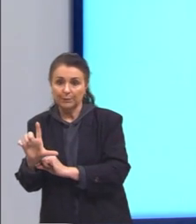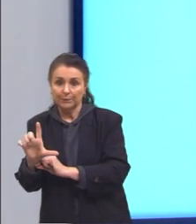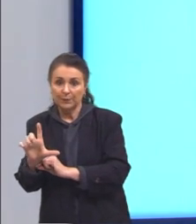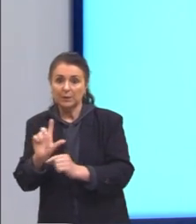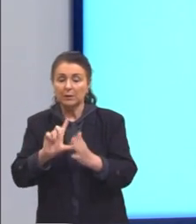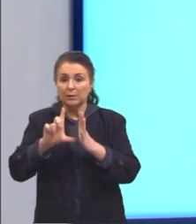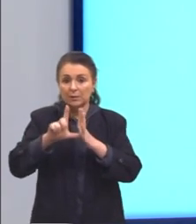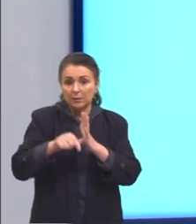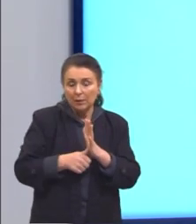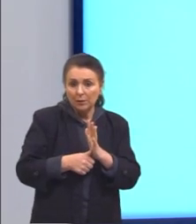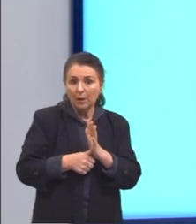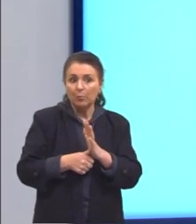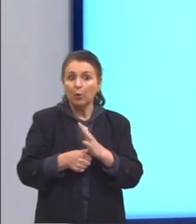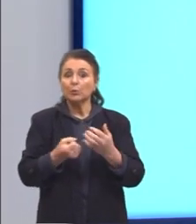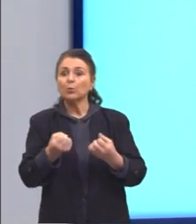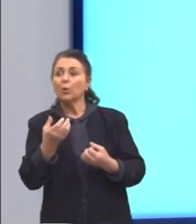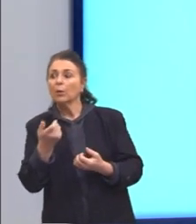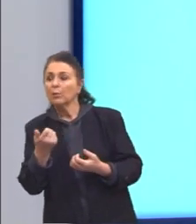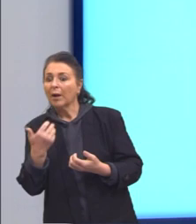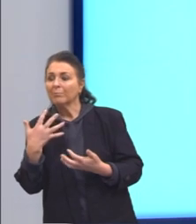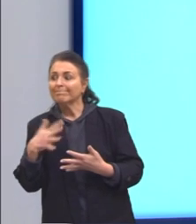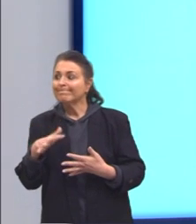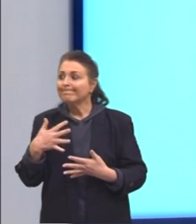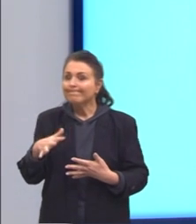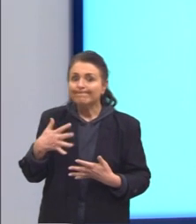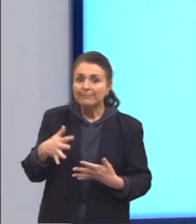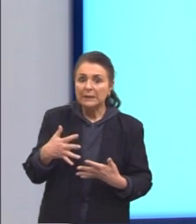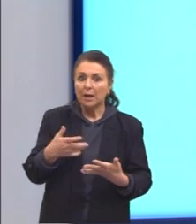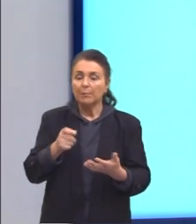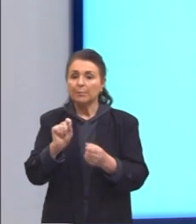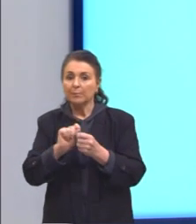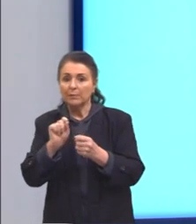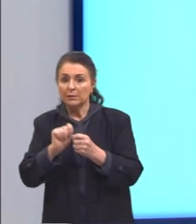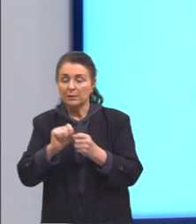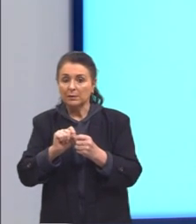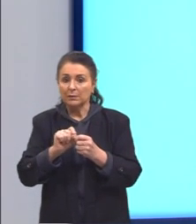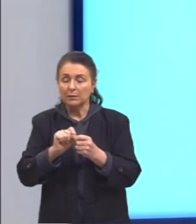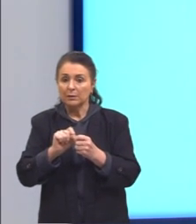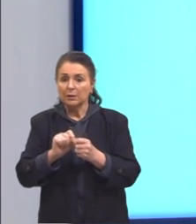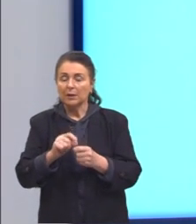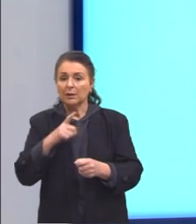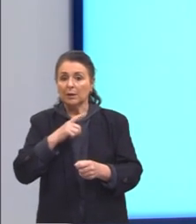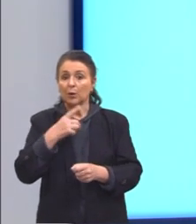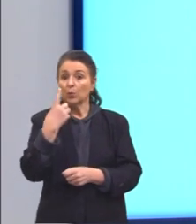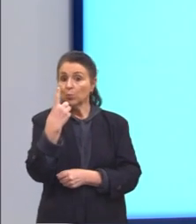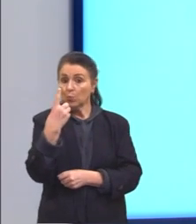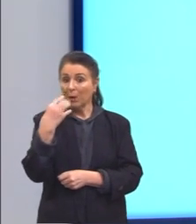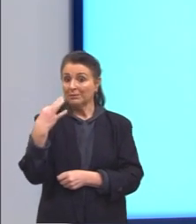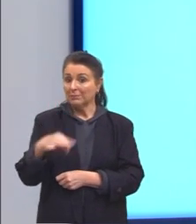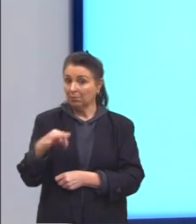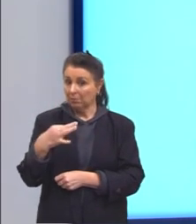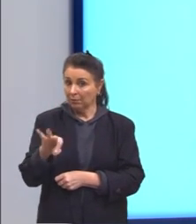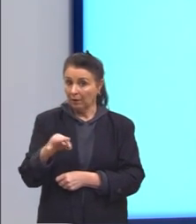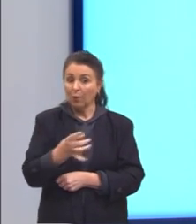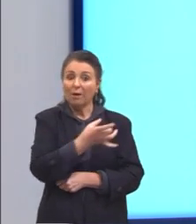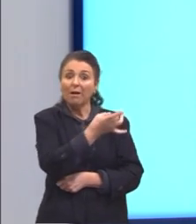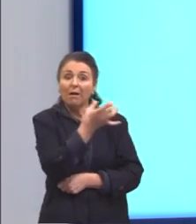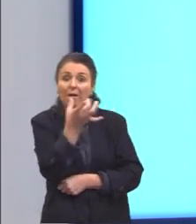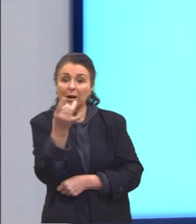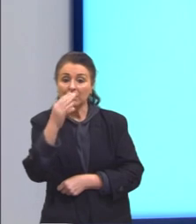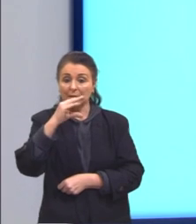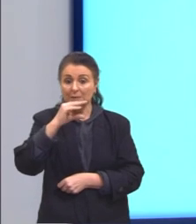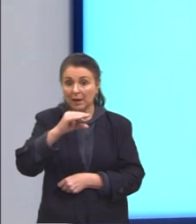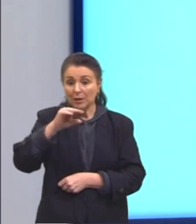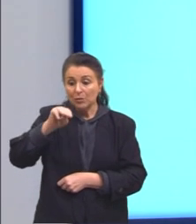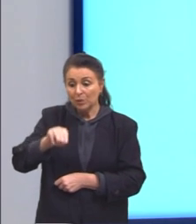vamos ver ali o custo de fabricação que seria de 1 centímetro, desculpe, 1 centavo por centímetro quadrado. Então,